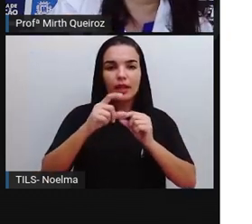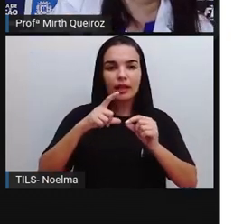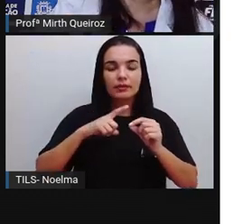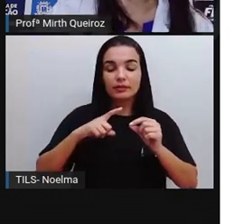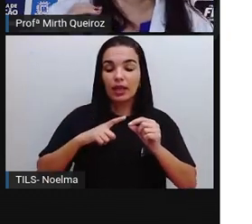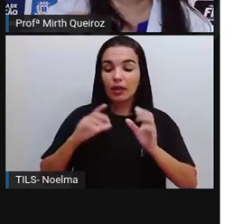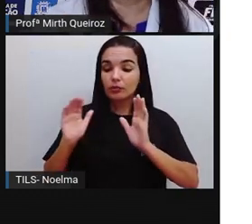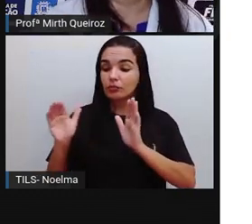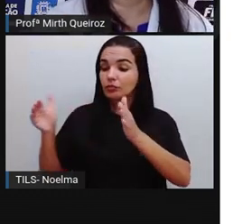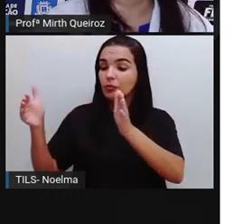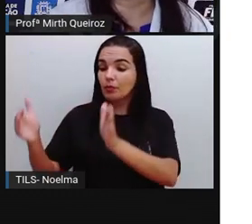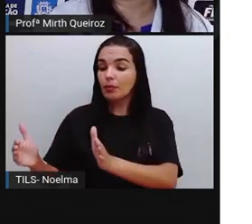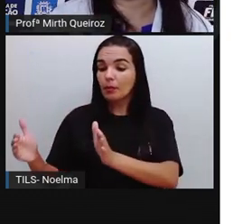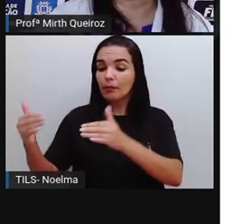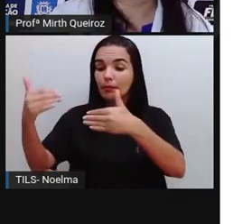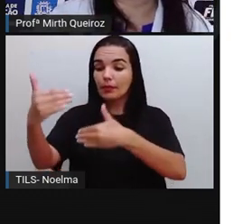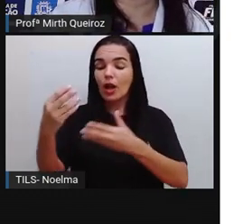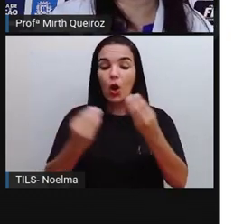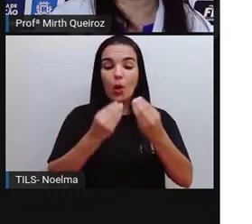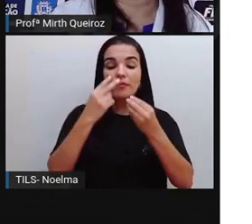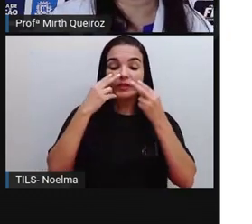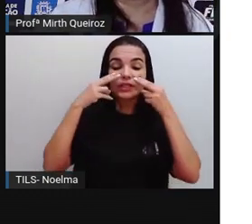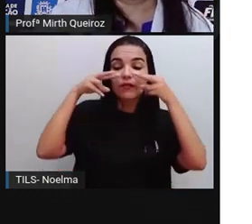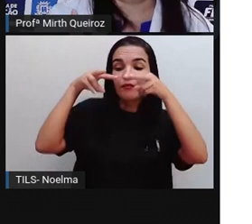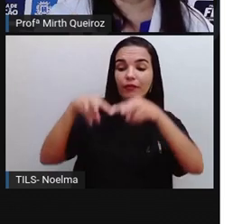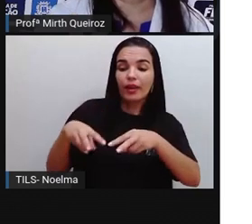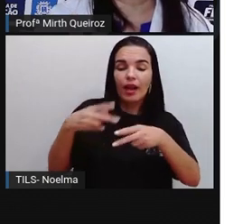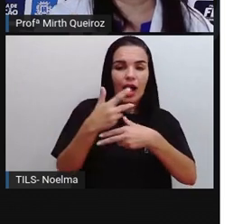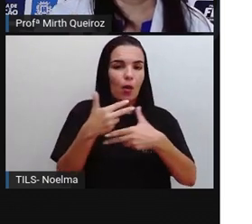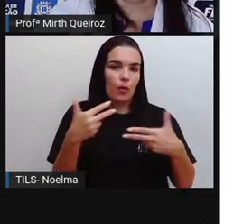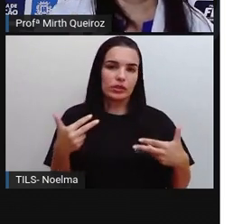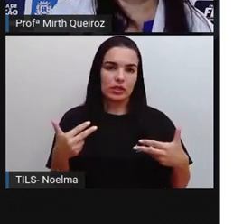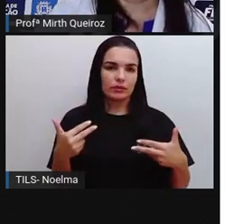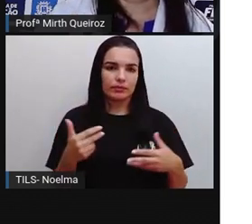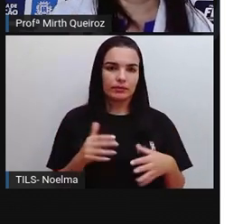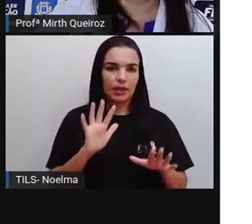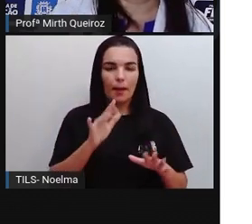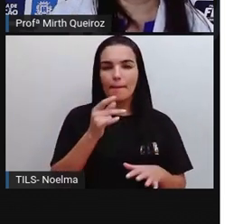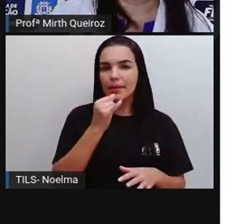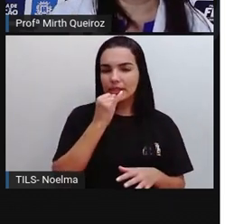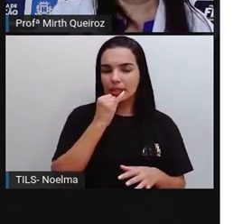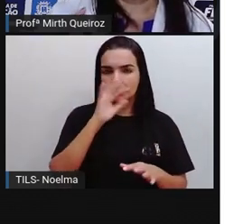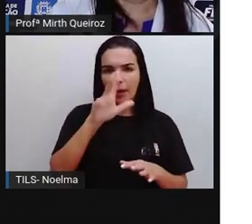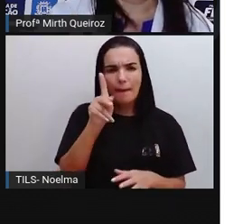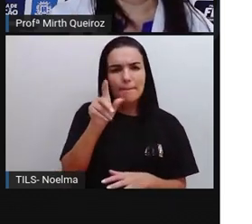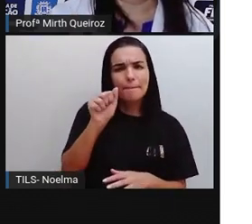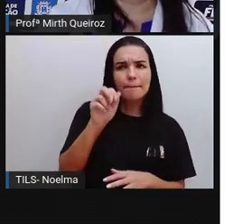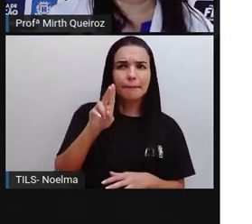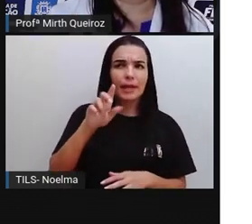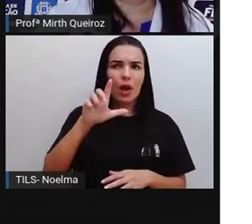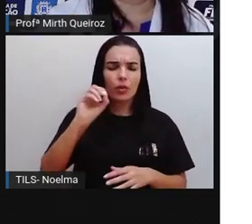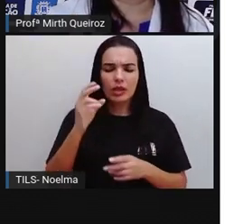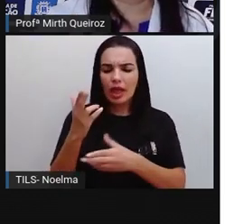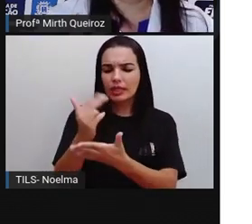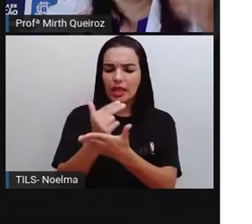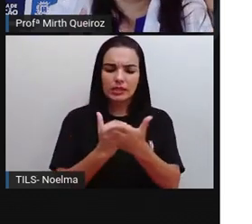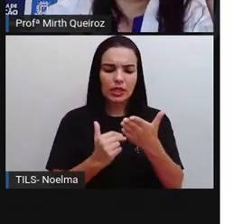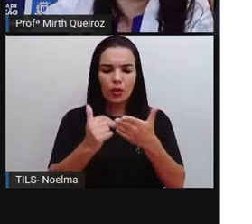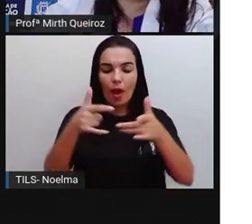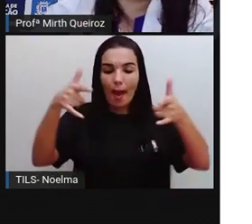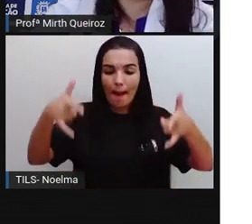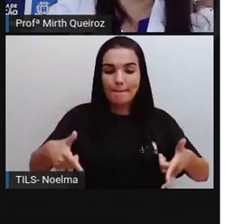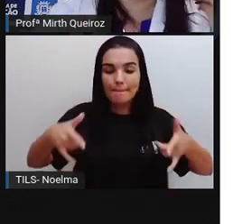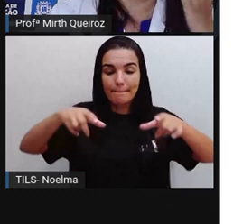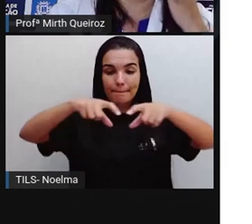objeto, de como você ver esse objeto. Olha só, Paulo desenhou a mesa da professora de